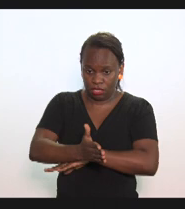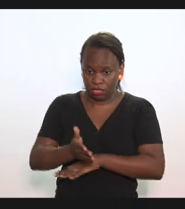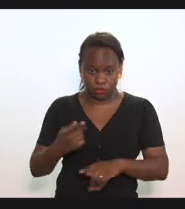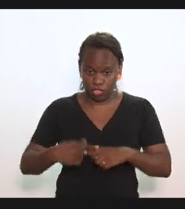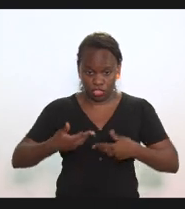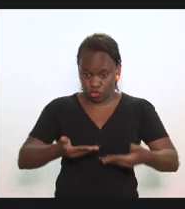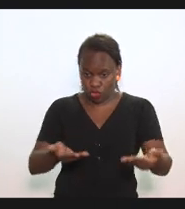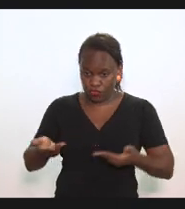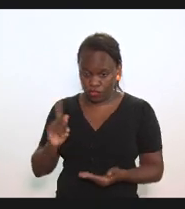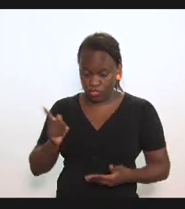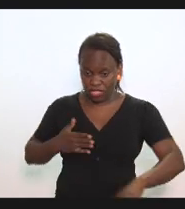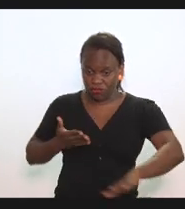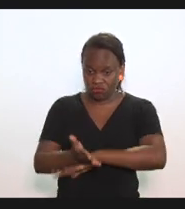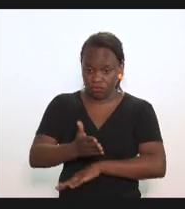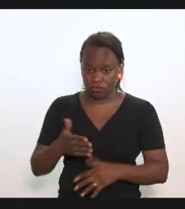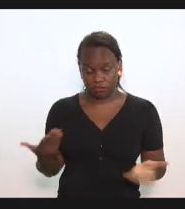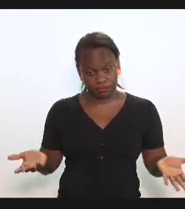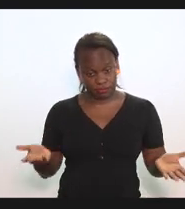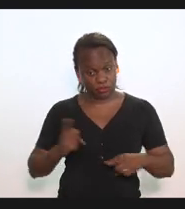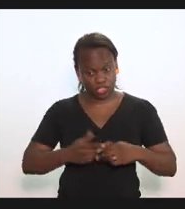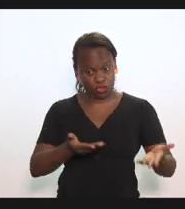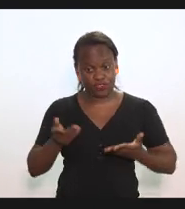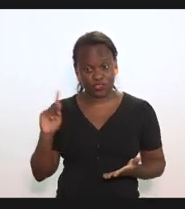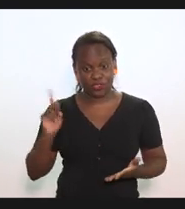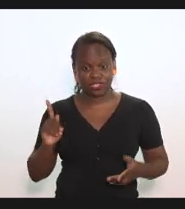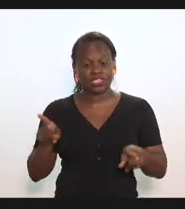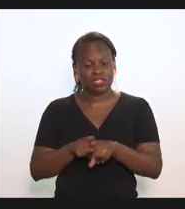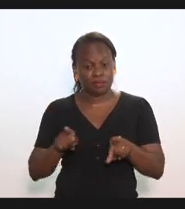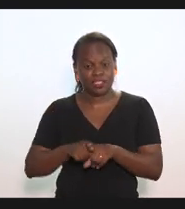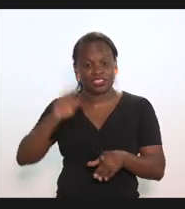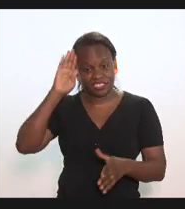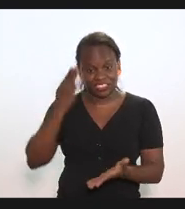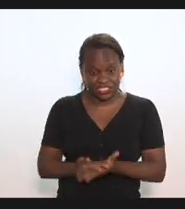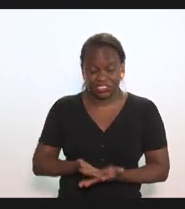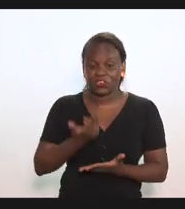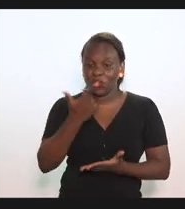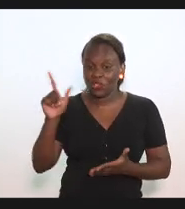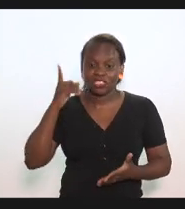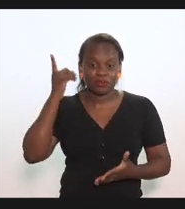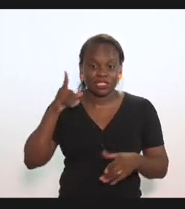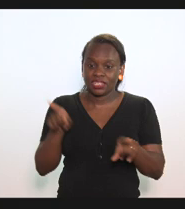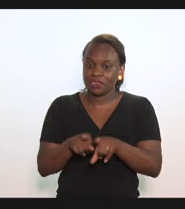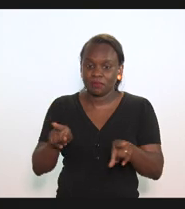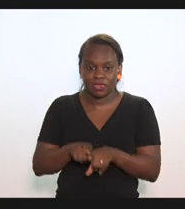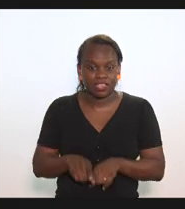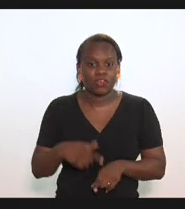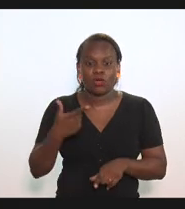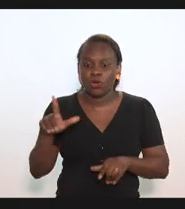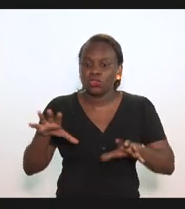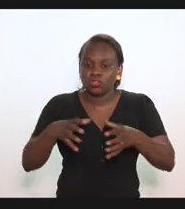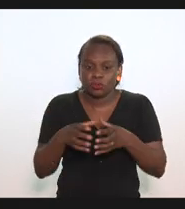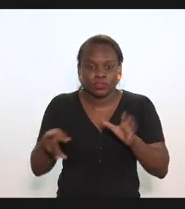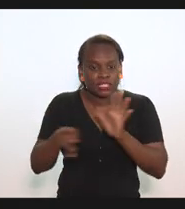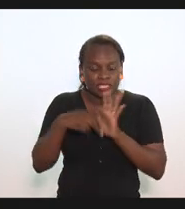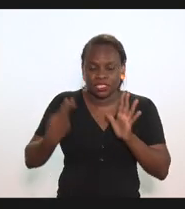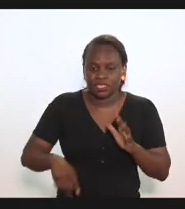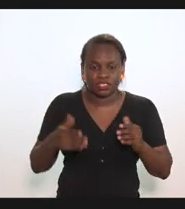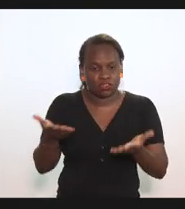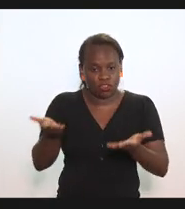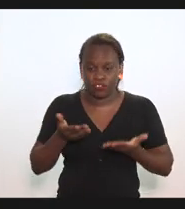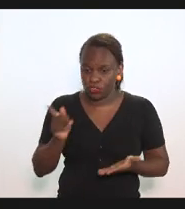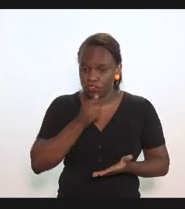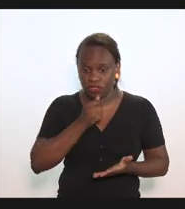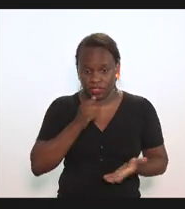porque não foi convidado formalmente pela fazenda assim como acredito que nenhum outro deputado ou comissão desta casa tenha sido